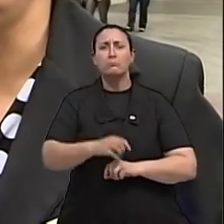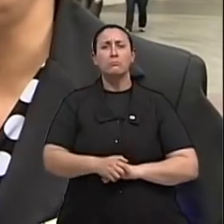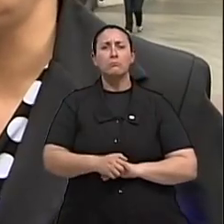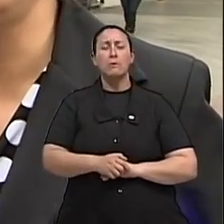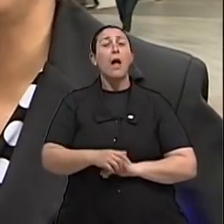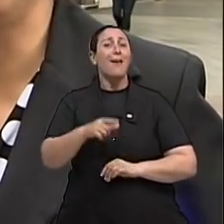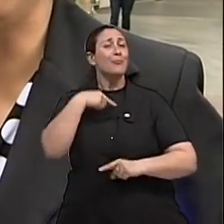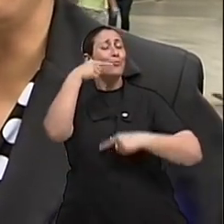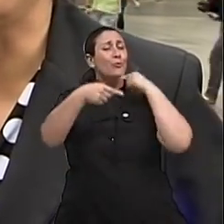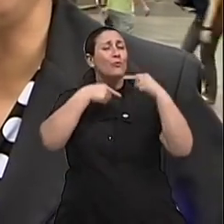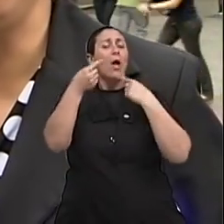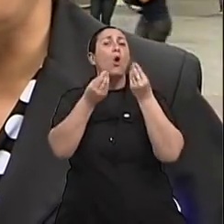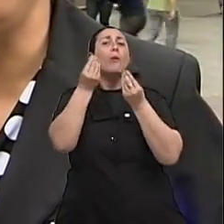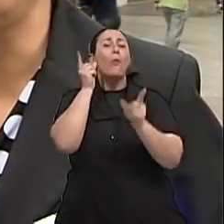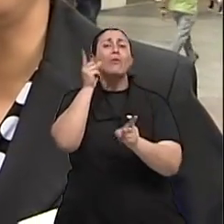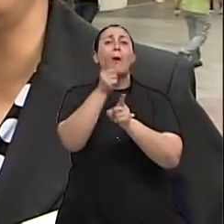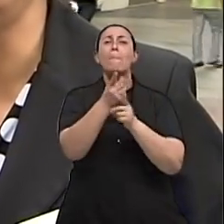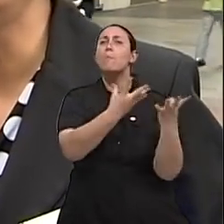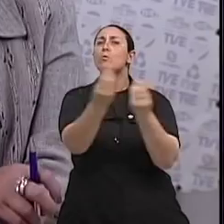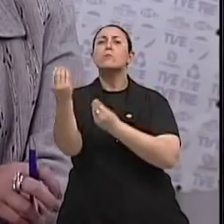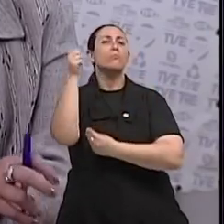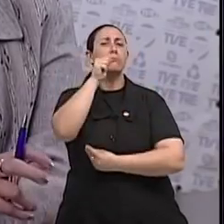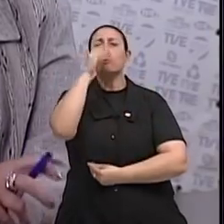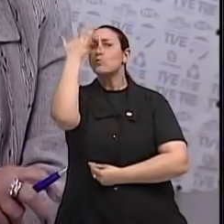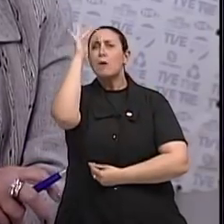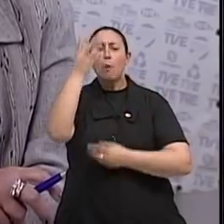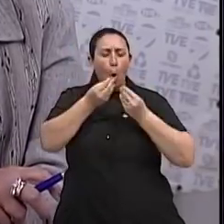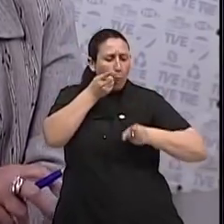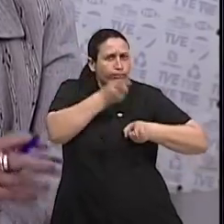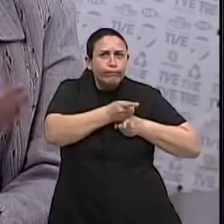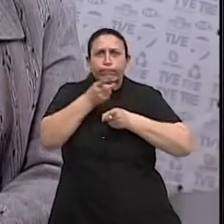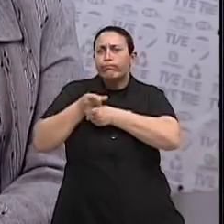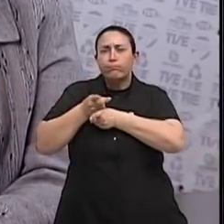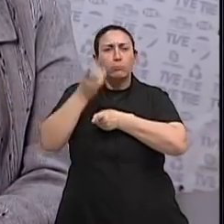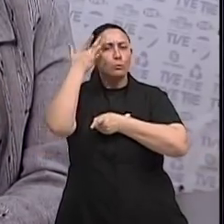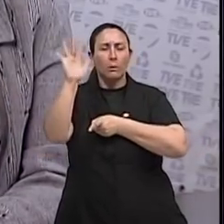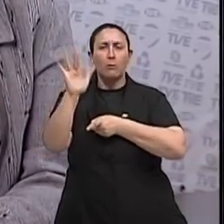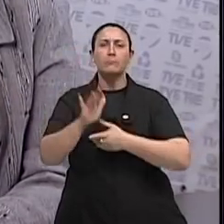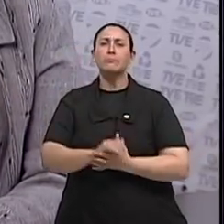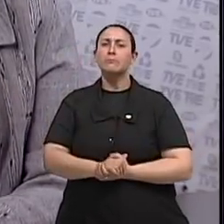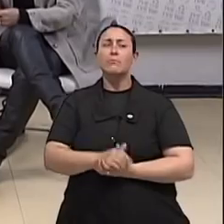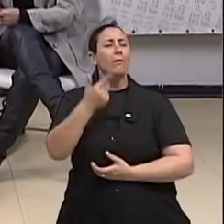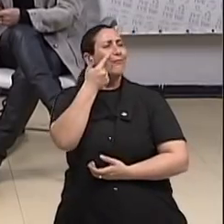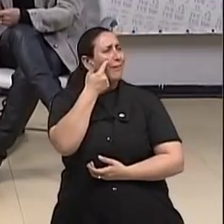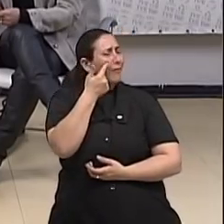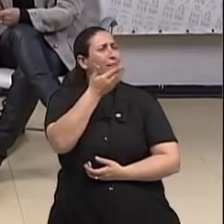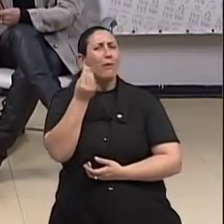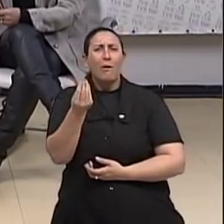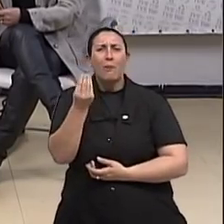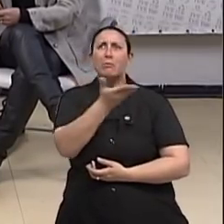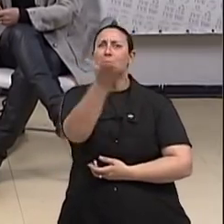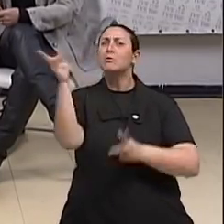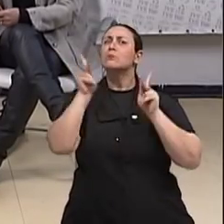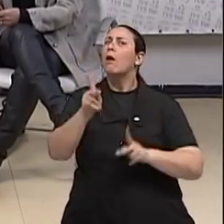câncer de mama, né? Eu acho que as pessoas não sabem fazer o autoexame. Pois é, doutora. Olha, começa por uma pergunta, o que é o câncer